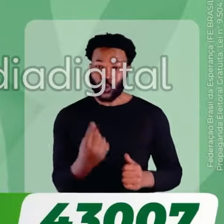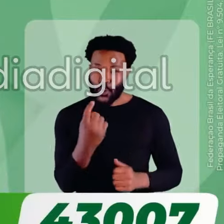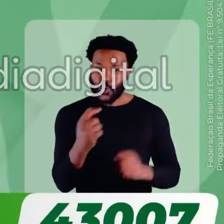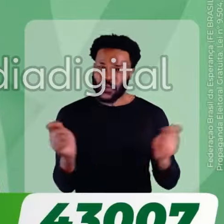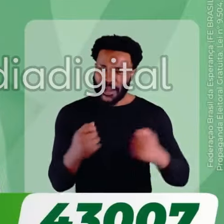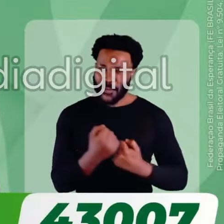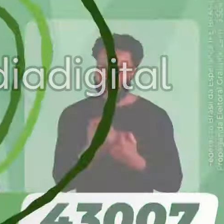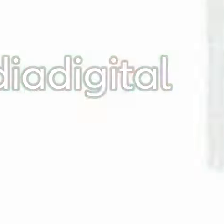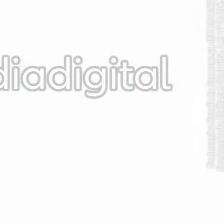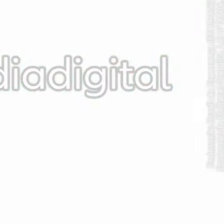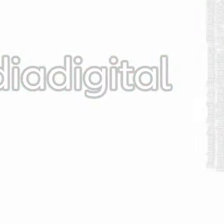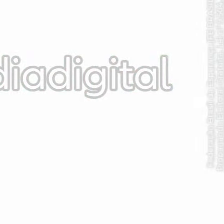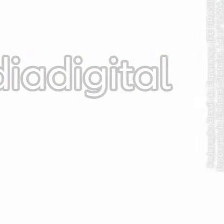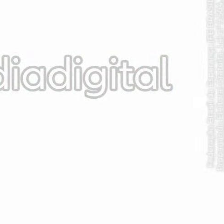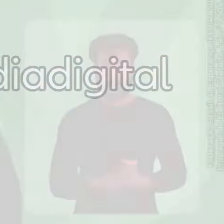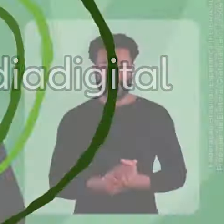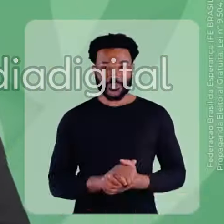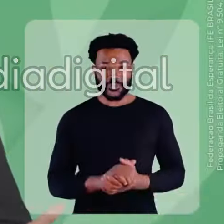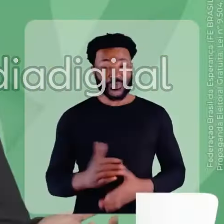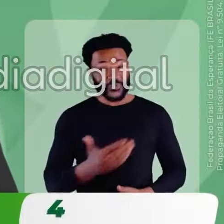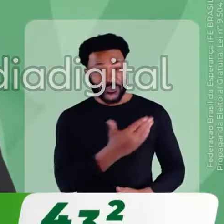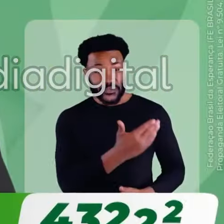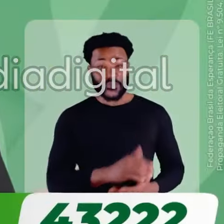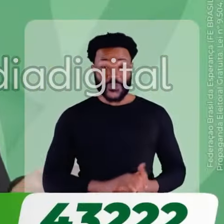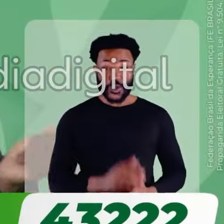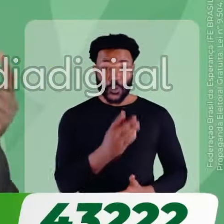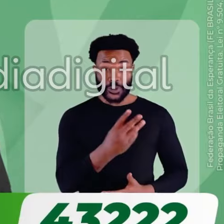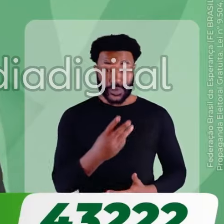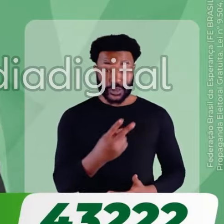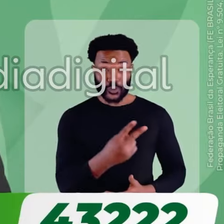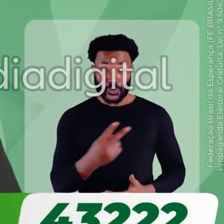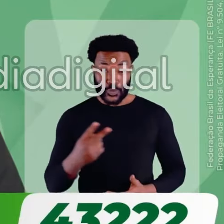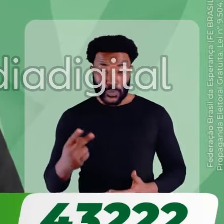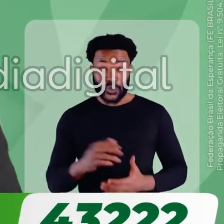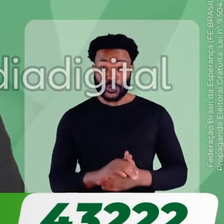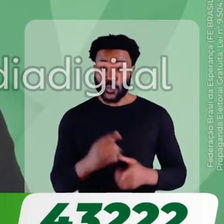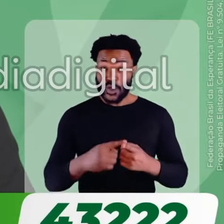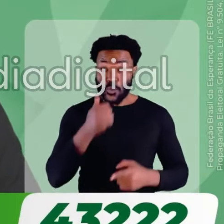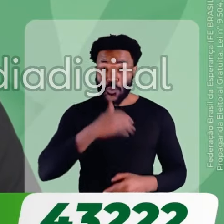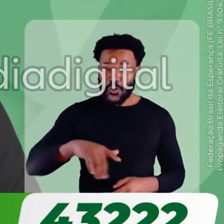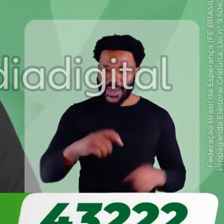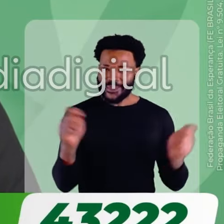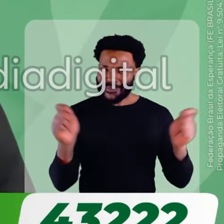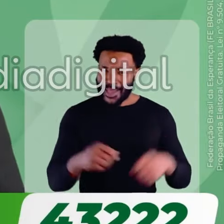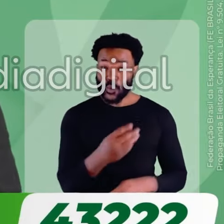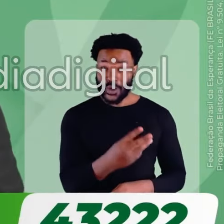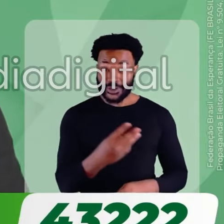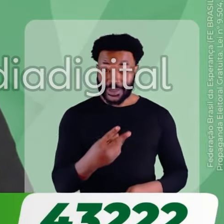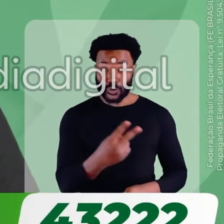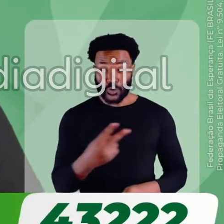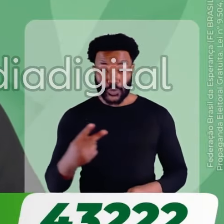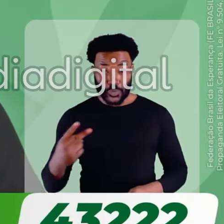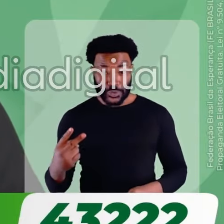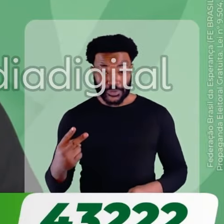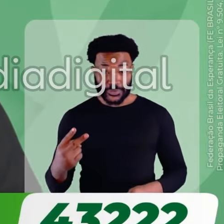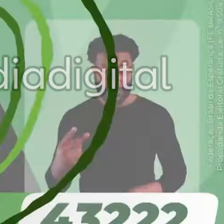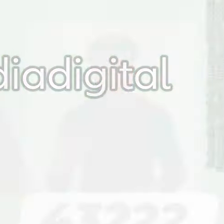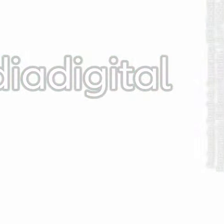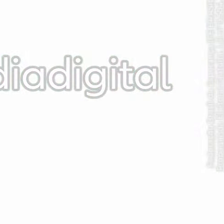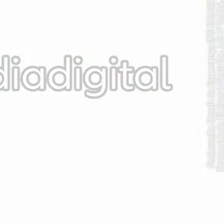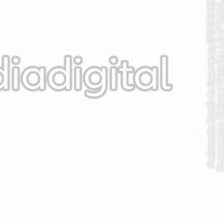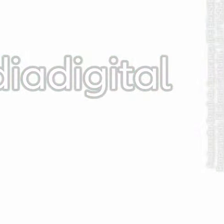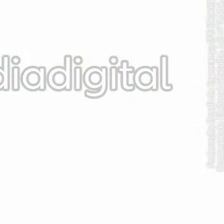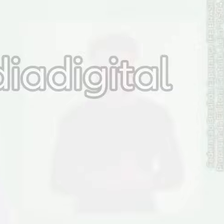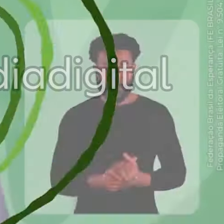O único que vai te dar o suporte. Cristiane Mendes, 43222. Porque toda mulher pode e deve. 43222.